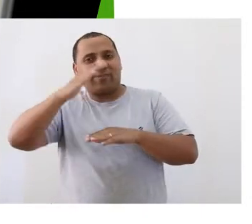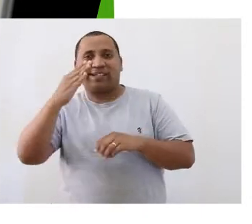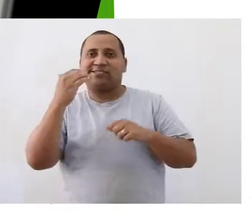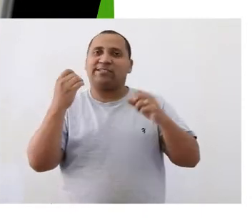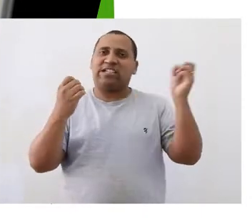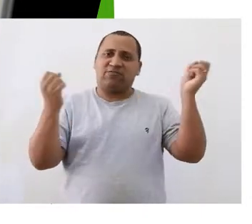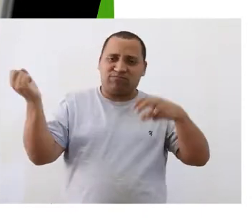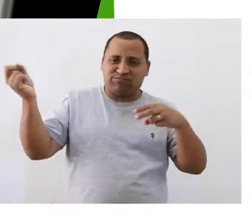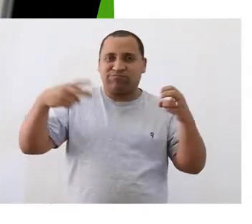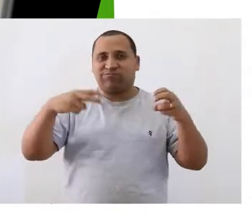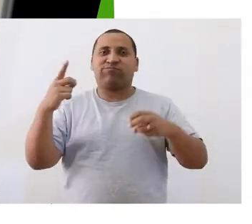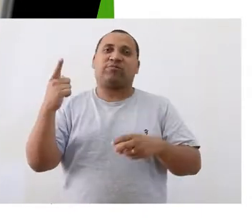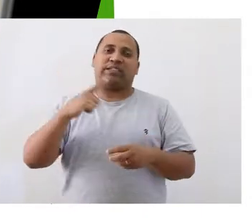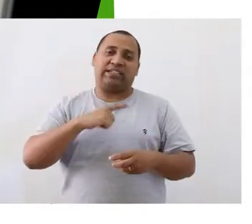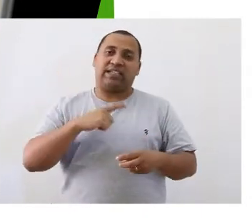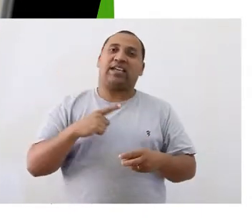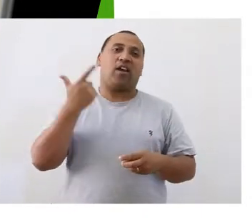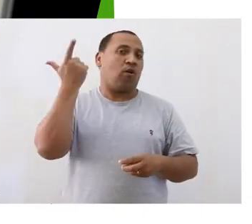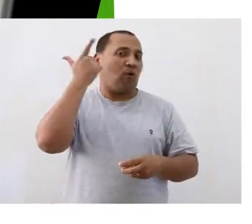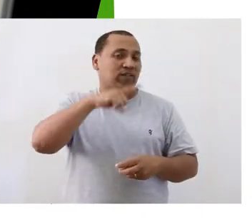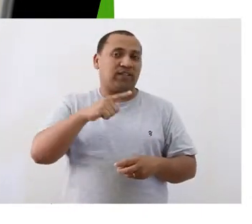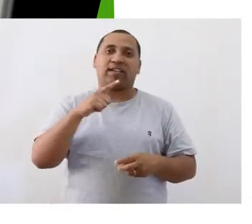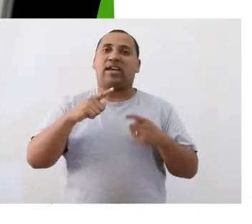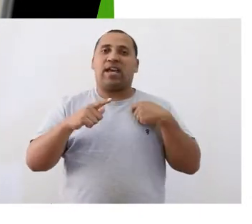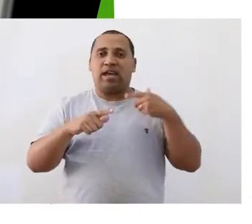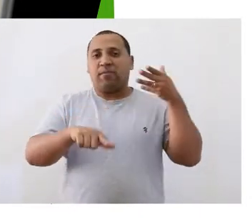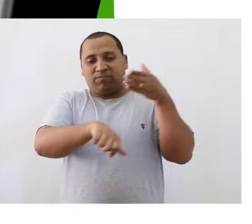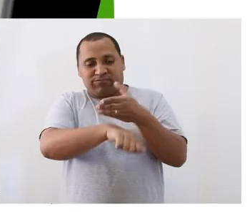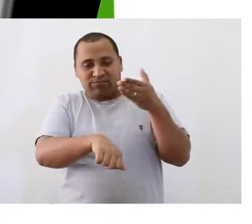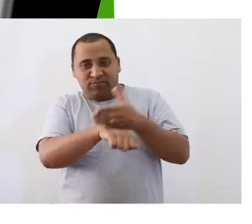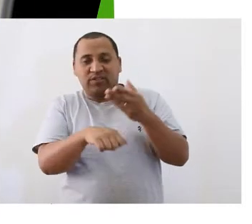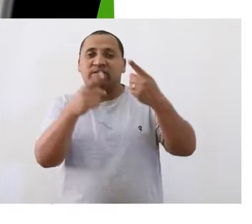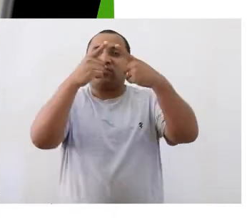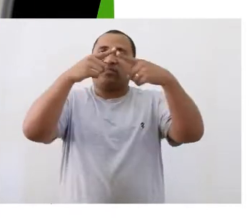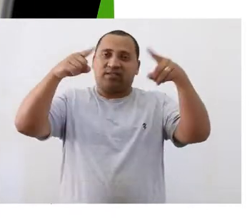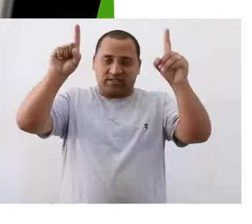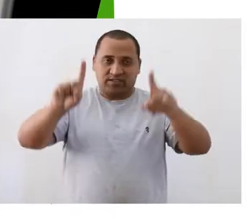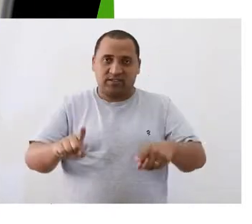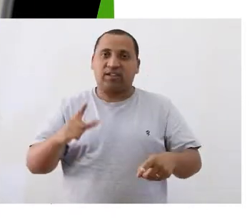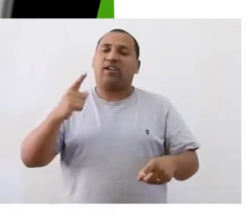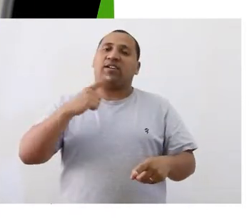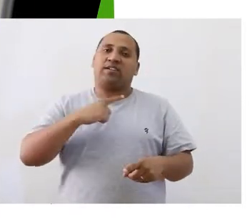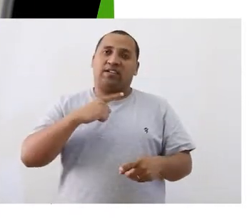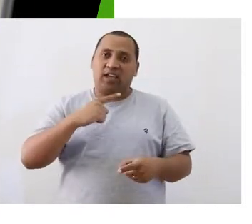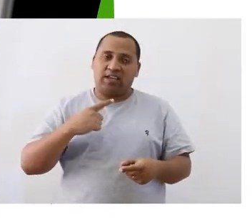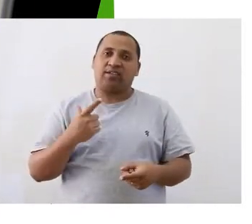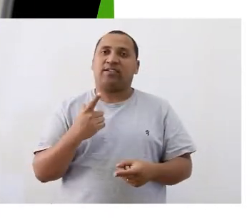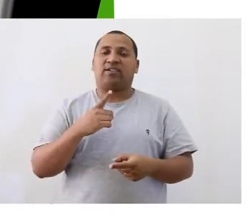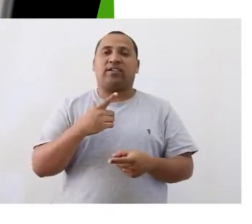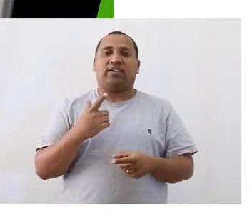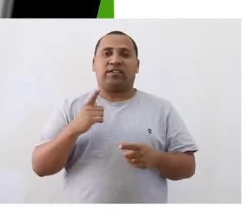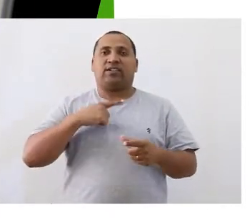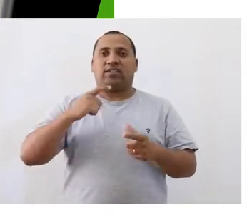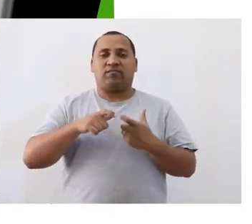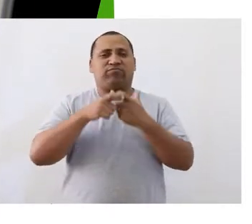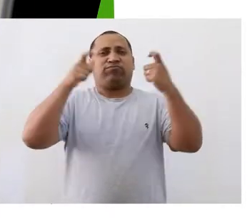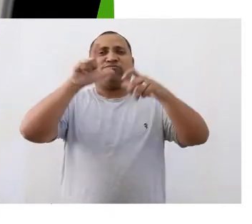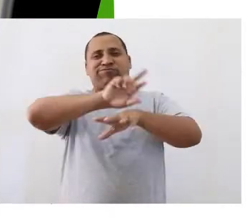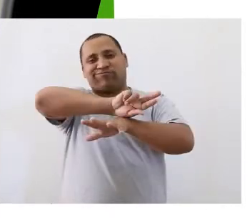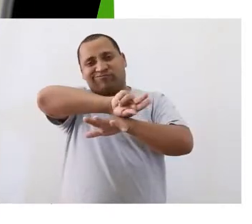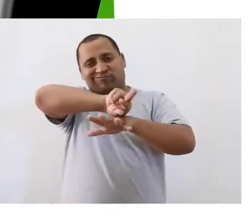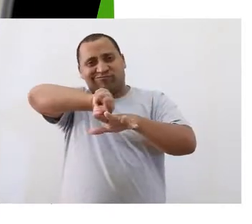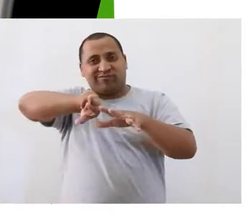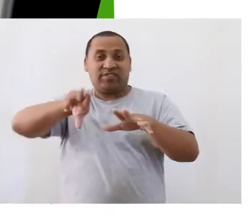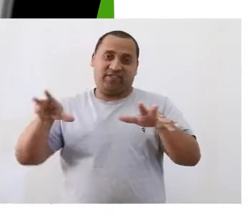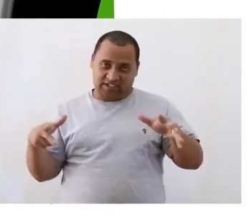mais tenta e busca incluir servidores com um amplo